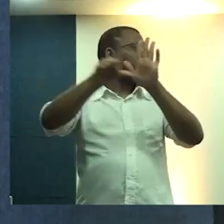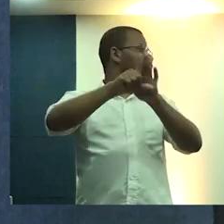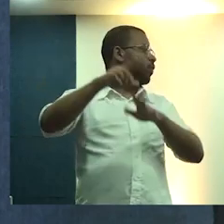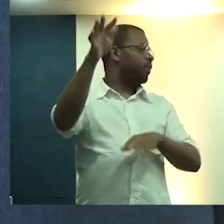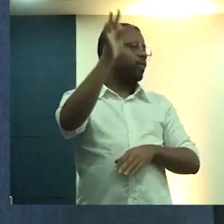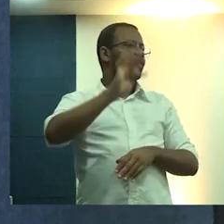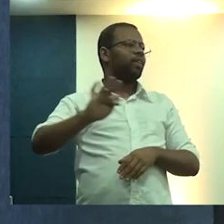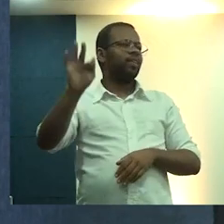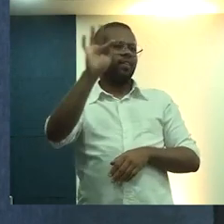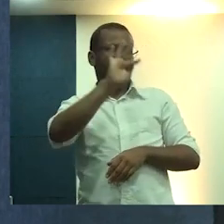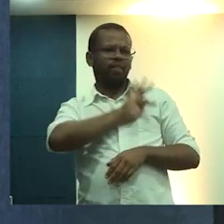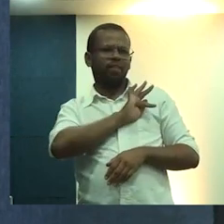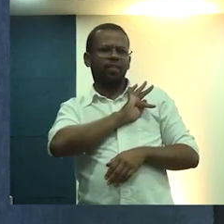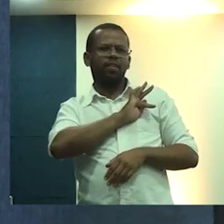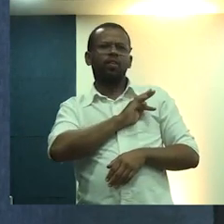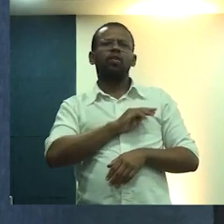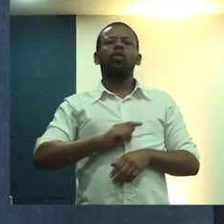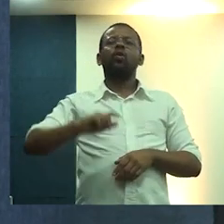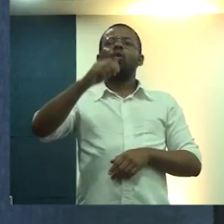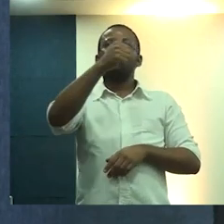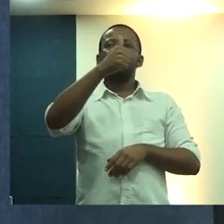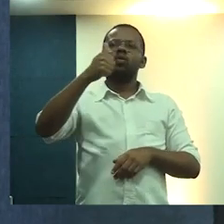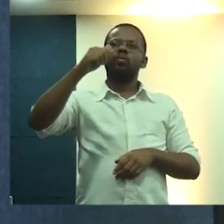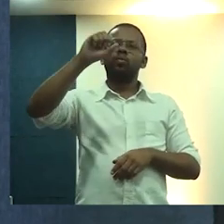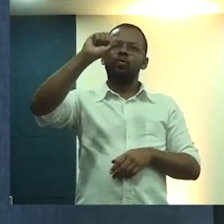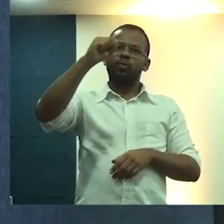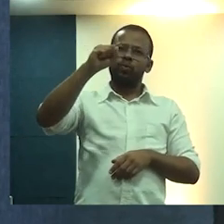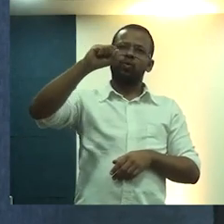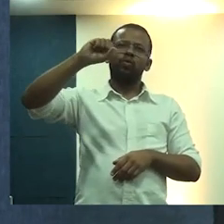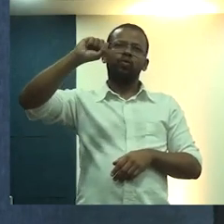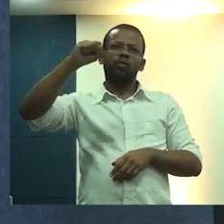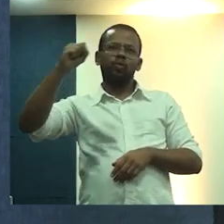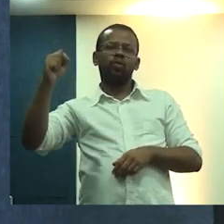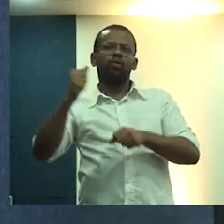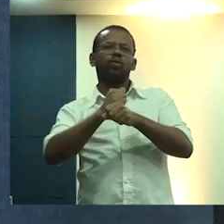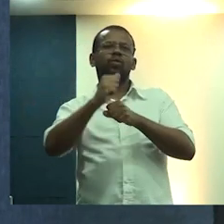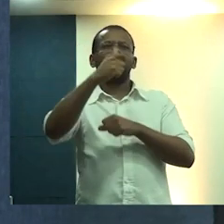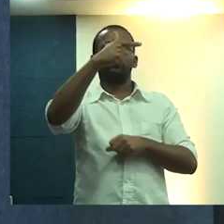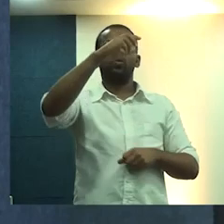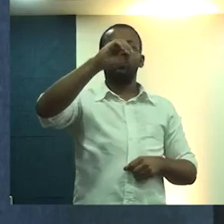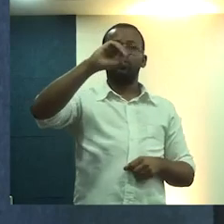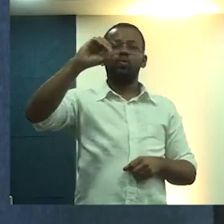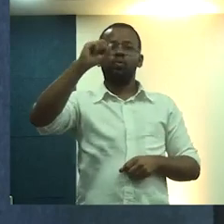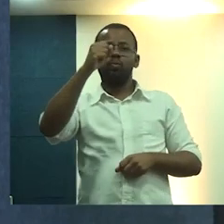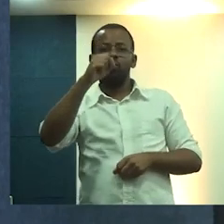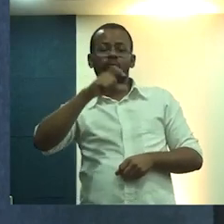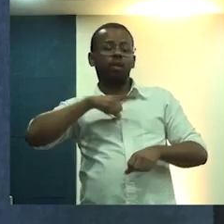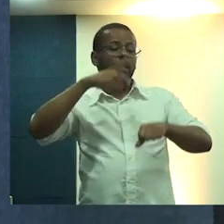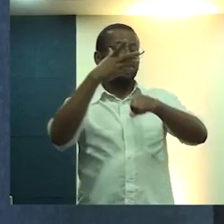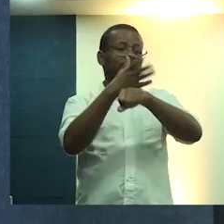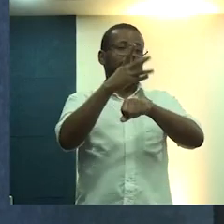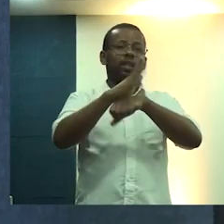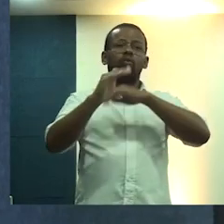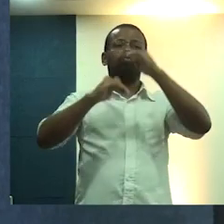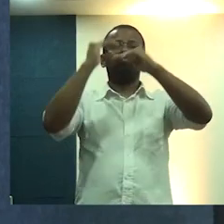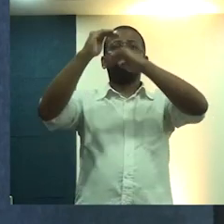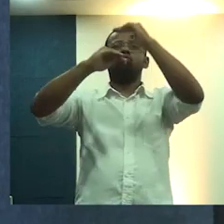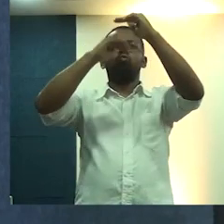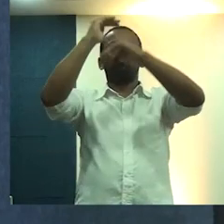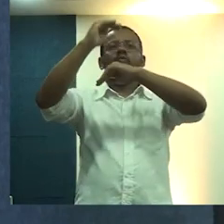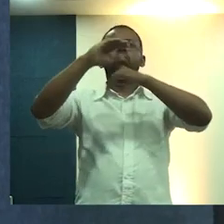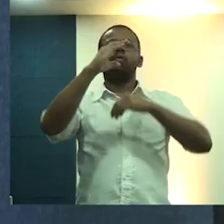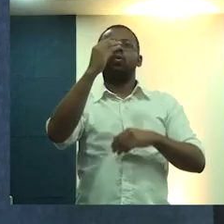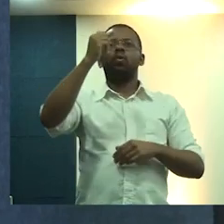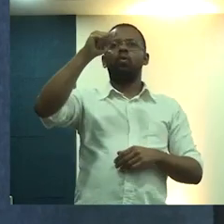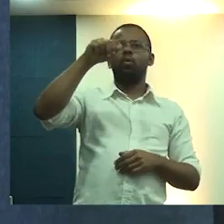A viabilização da Lei nº.888, de 2008, as ações desenvolvidas pelo